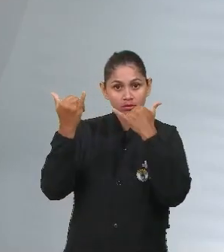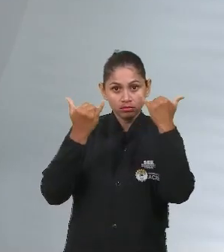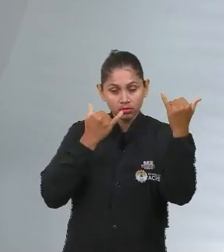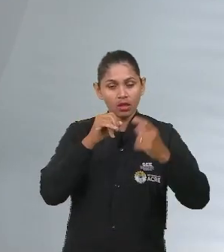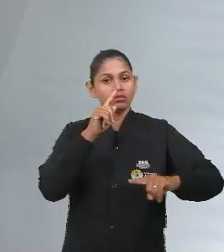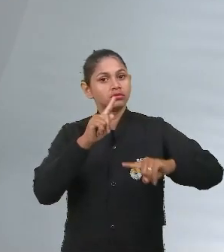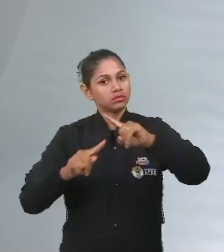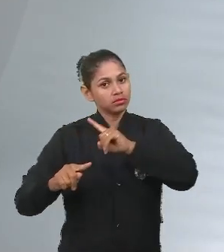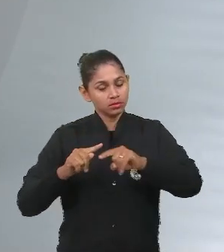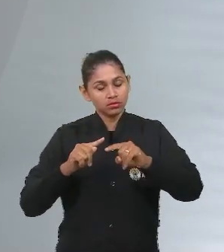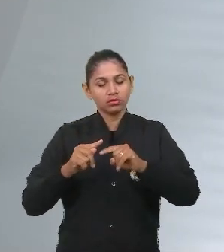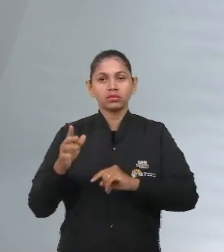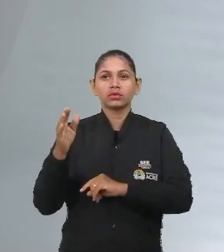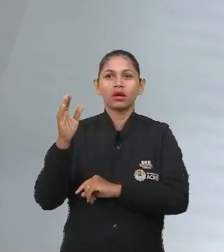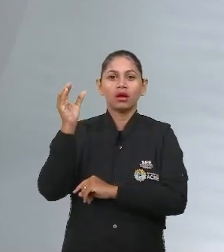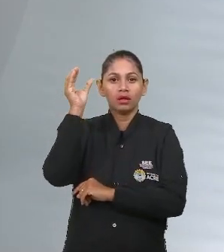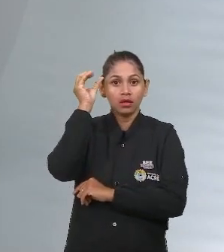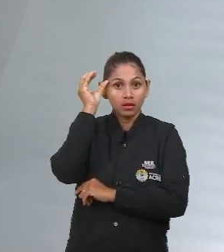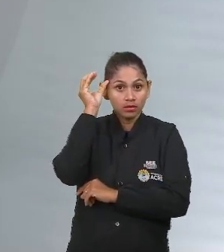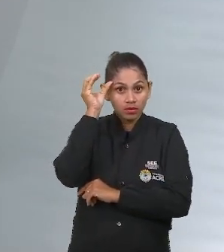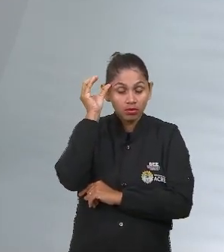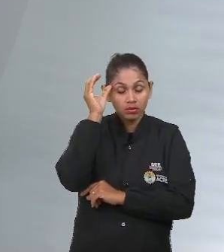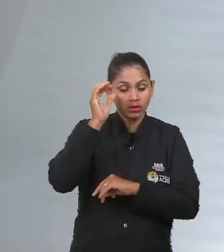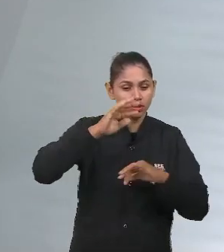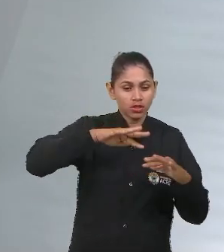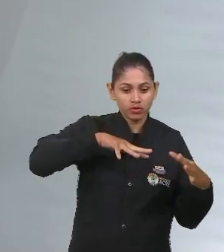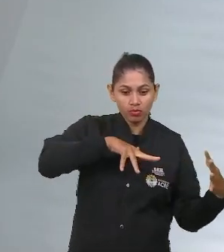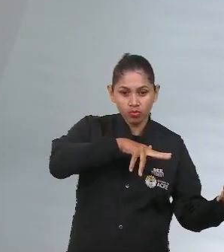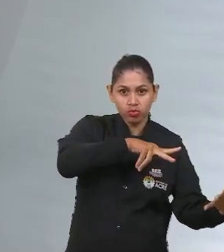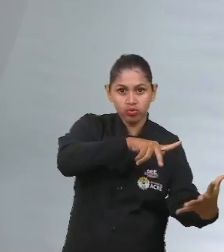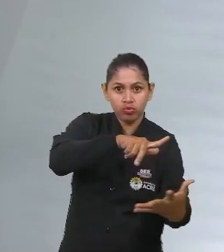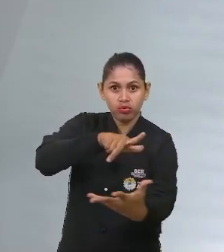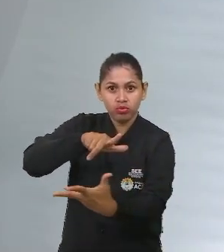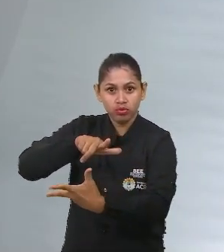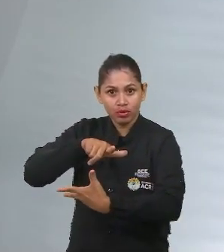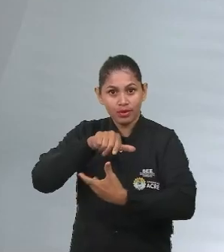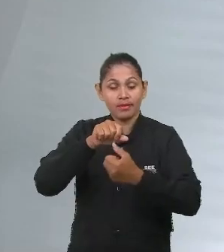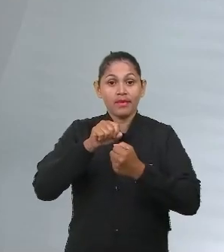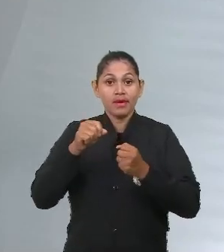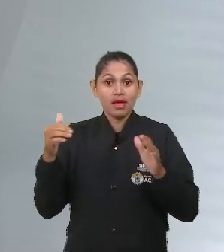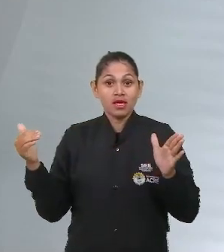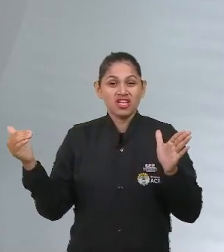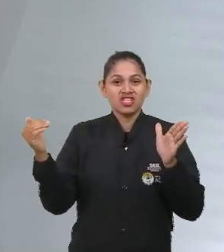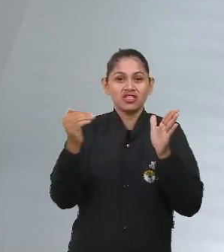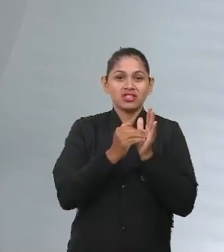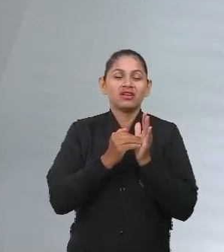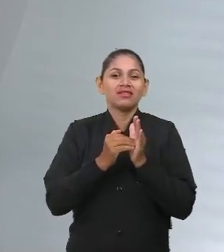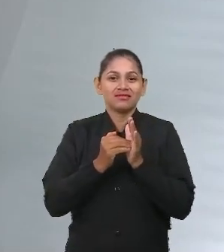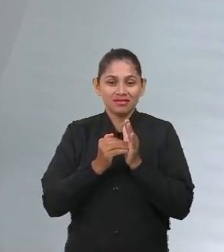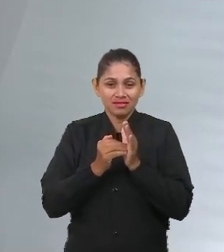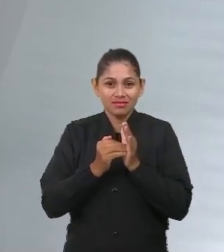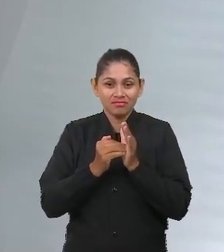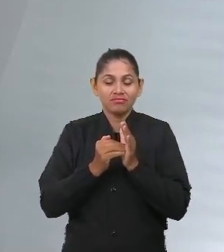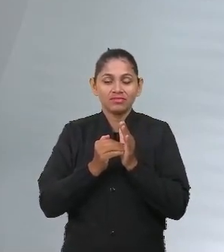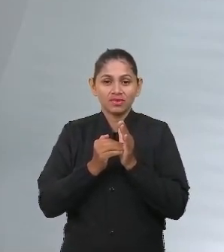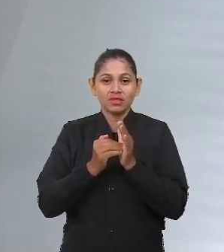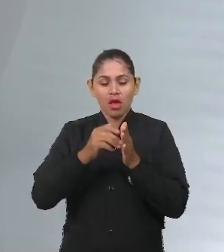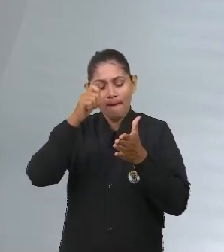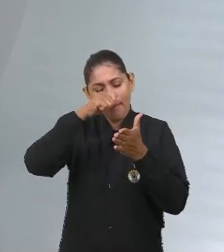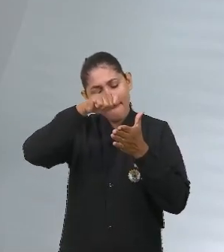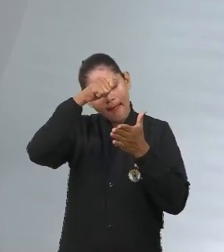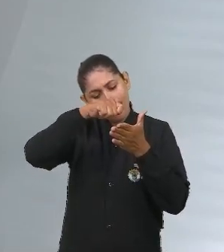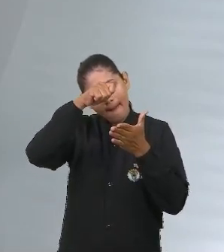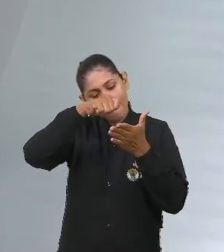conhecimento, de mundo, como eu gosto de chamar, para que você possa chegar no dia do Enem e colocar, escrever